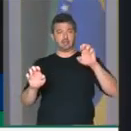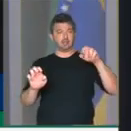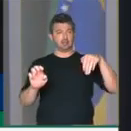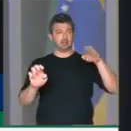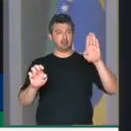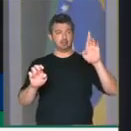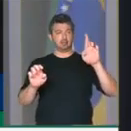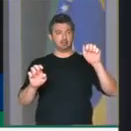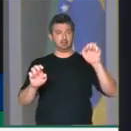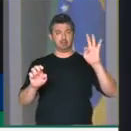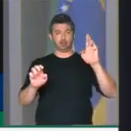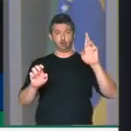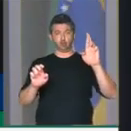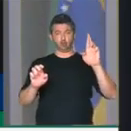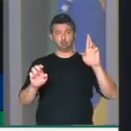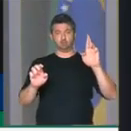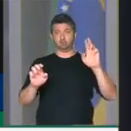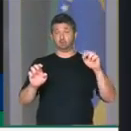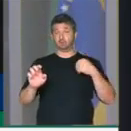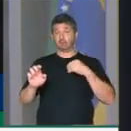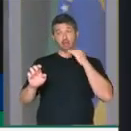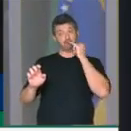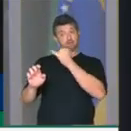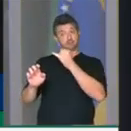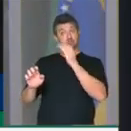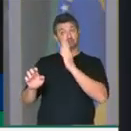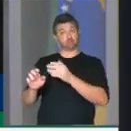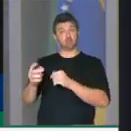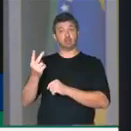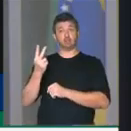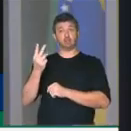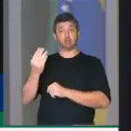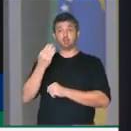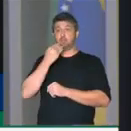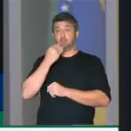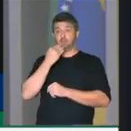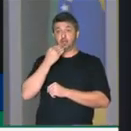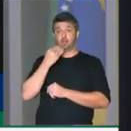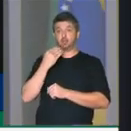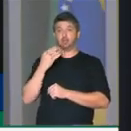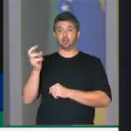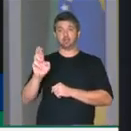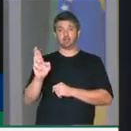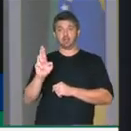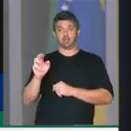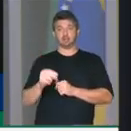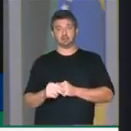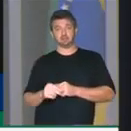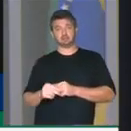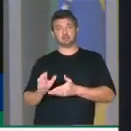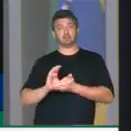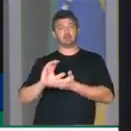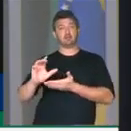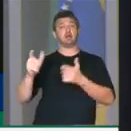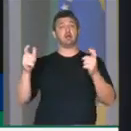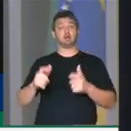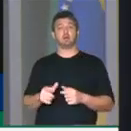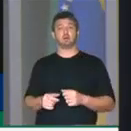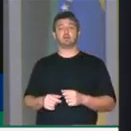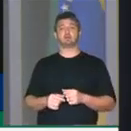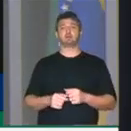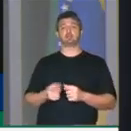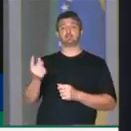Eu já falei para o Sebrae. O Sebrae tem mais de 2 bilhões de reais investidos em